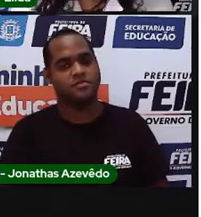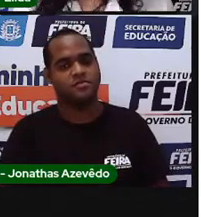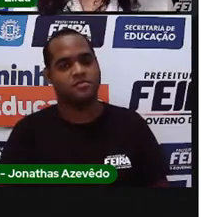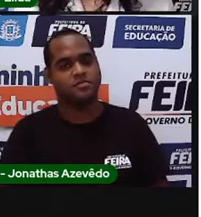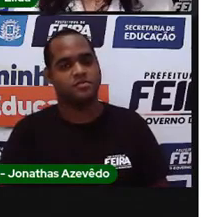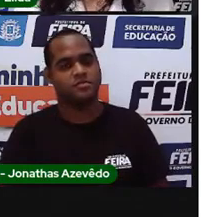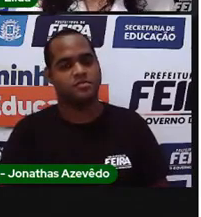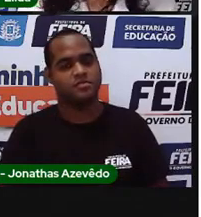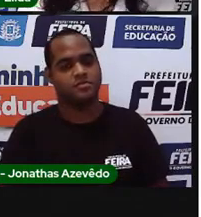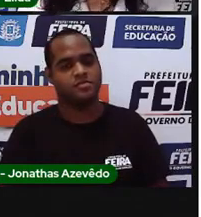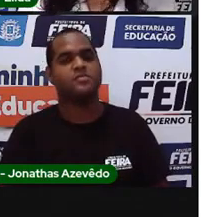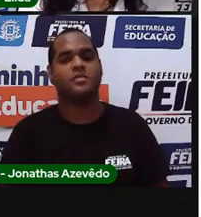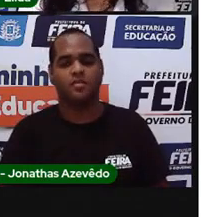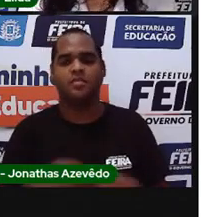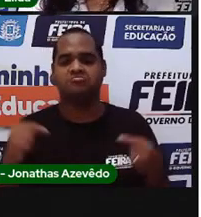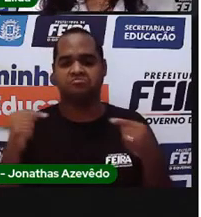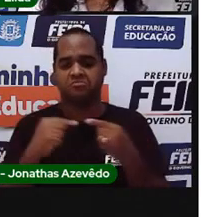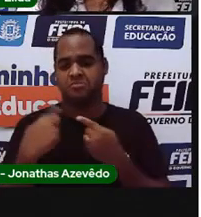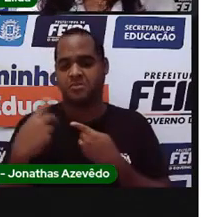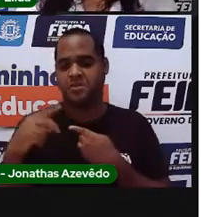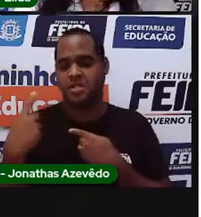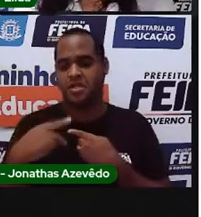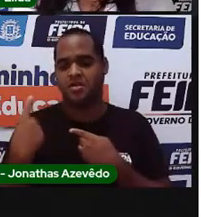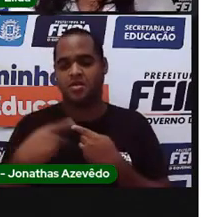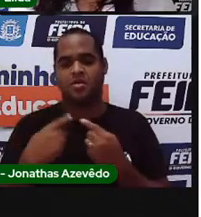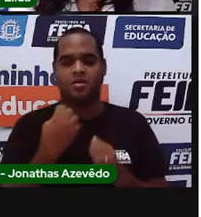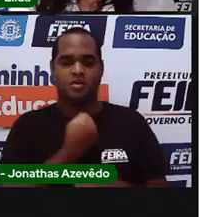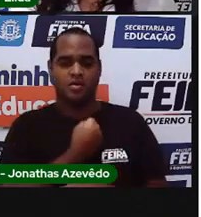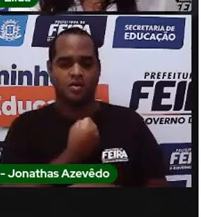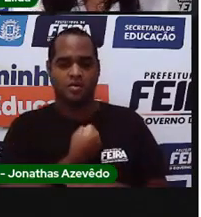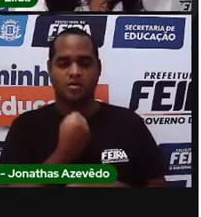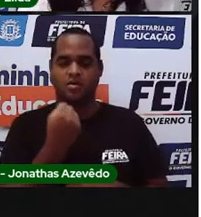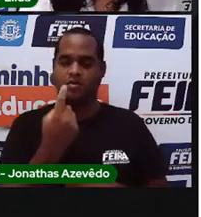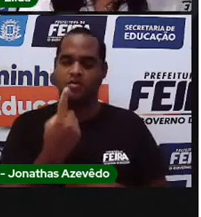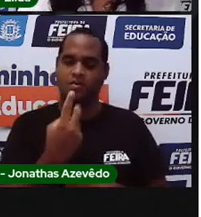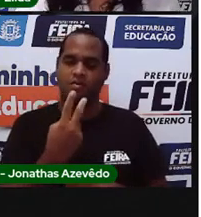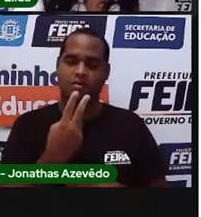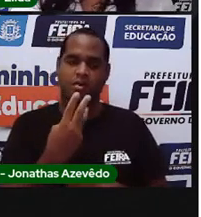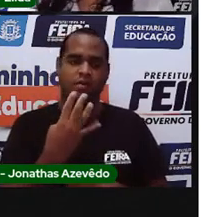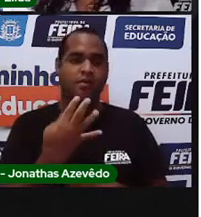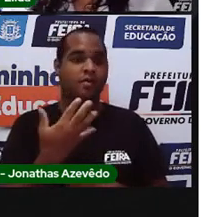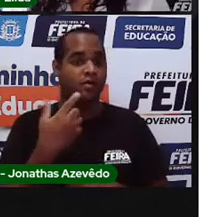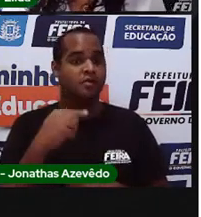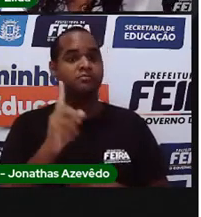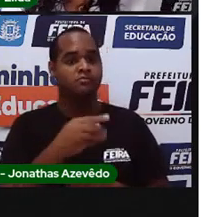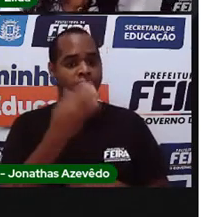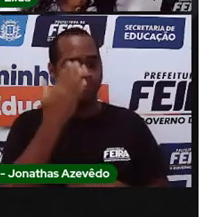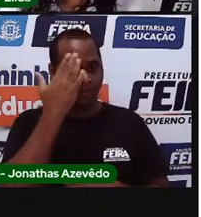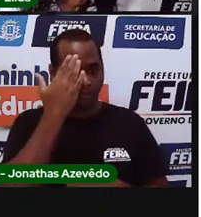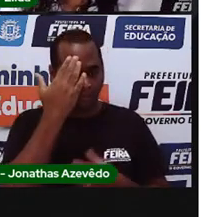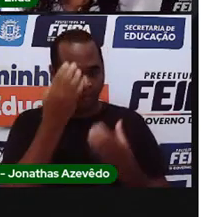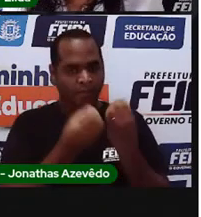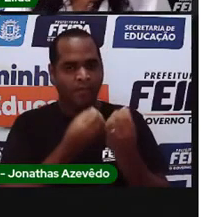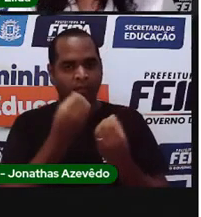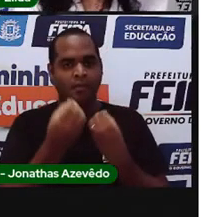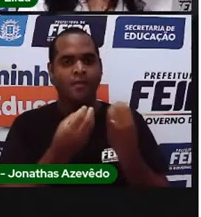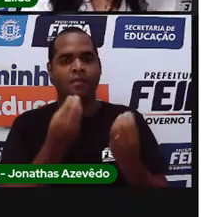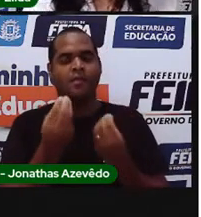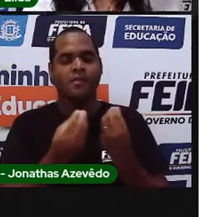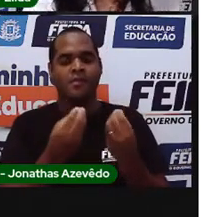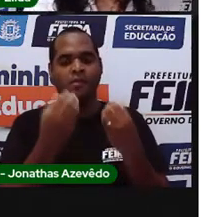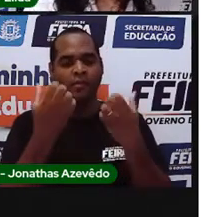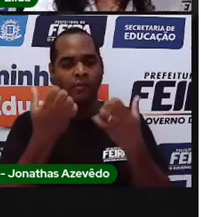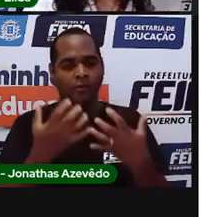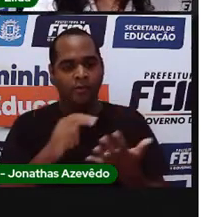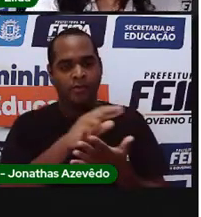Viu qual é a função do número cardinal? Ele me faz saber quantos elementos de